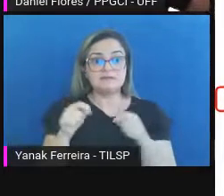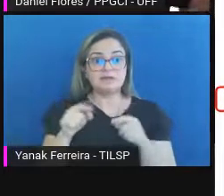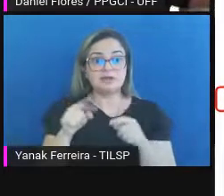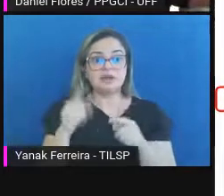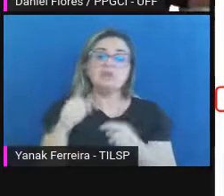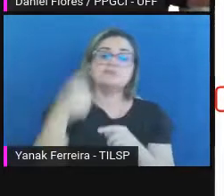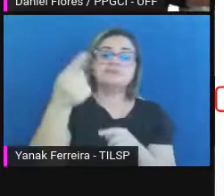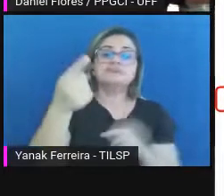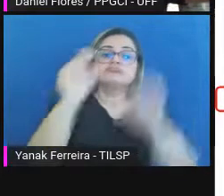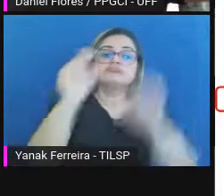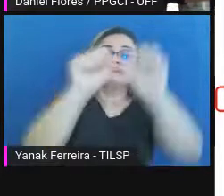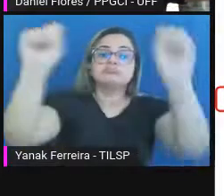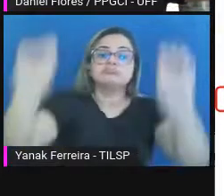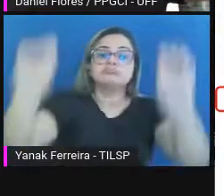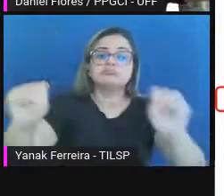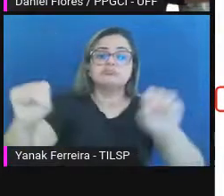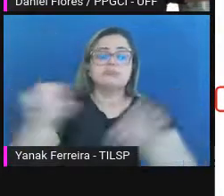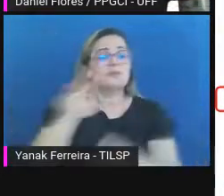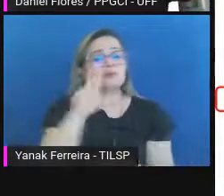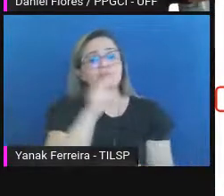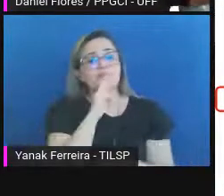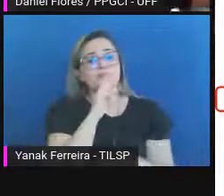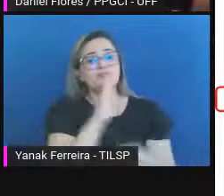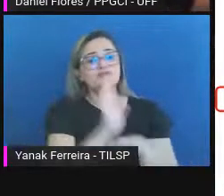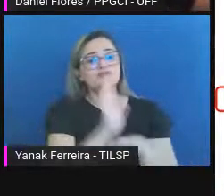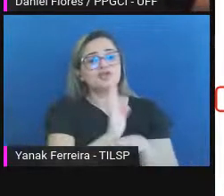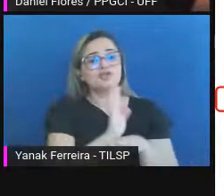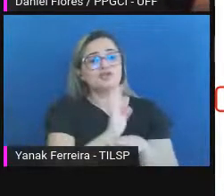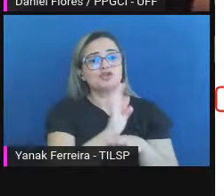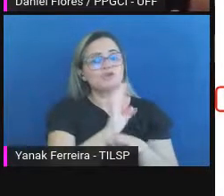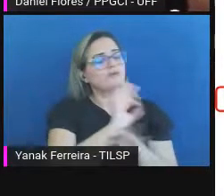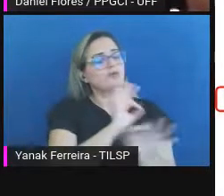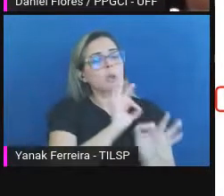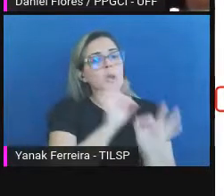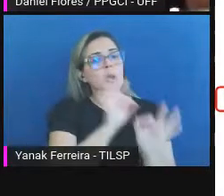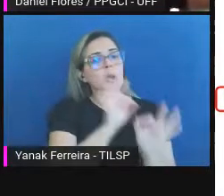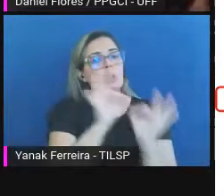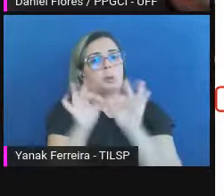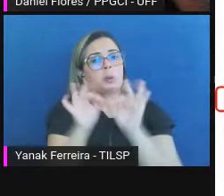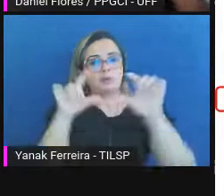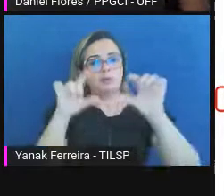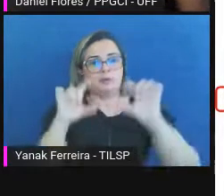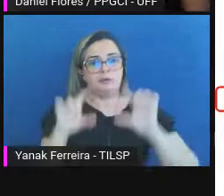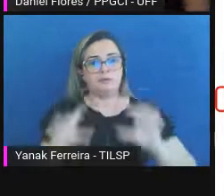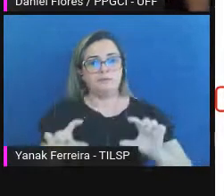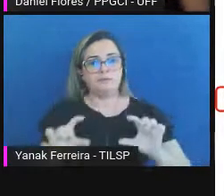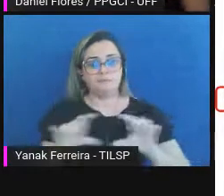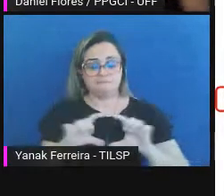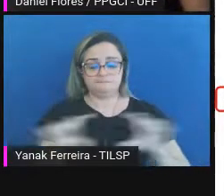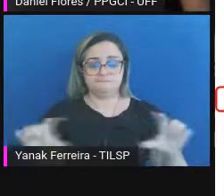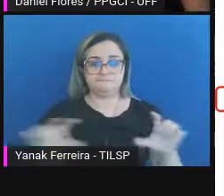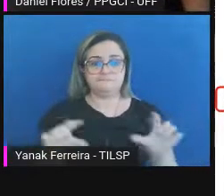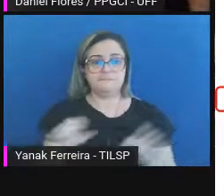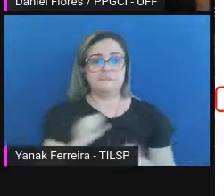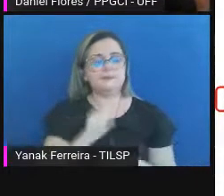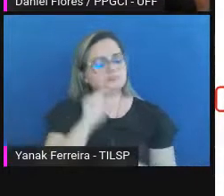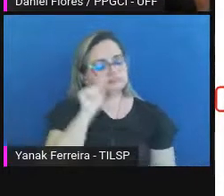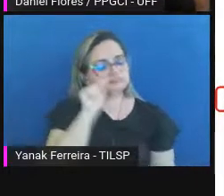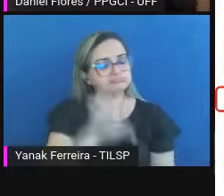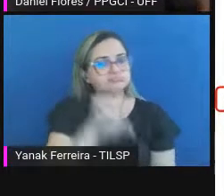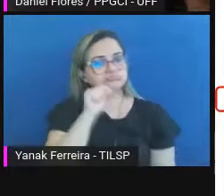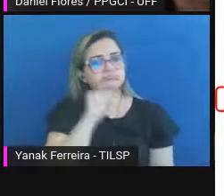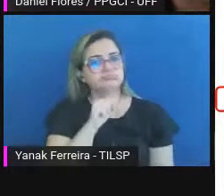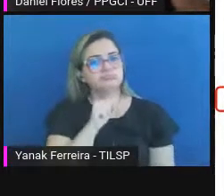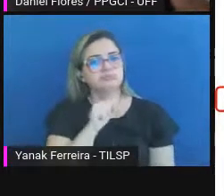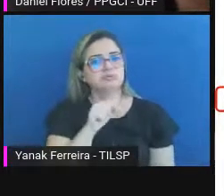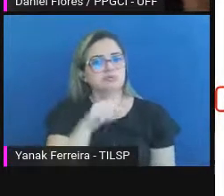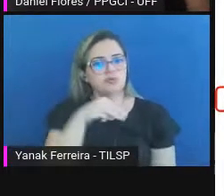A mesma coisa para o vídeo, vejam o vídeo abaixo, o segundo destaque, se eu mandar um FLV, ou MOV,